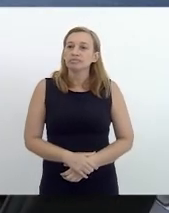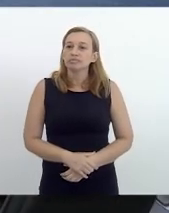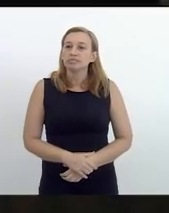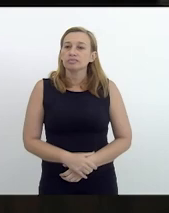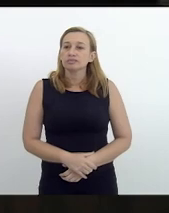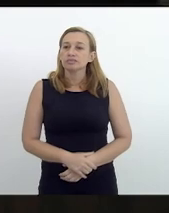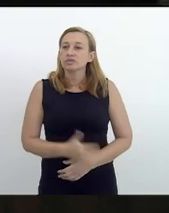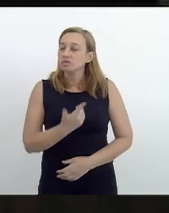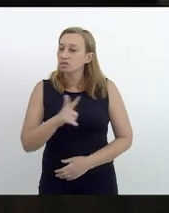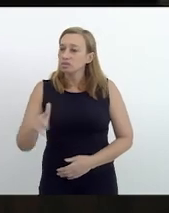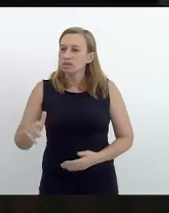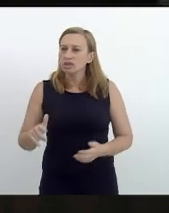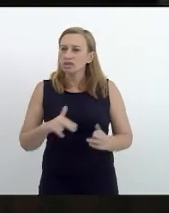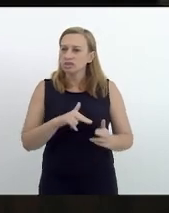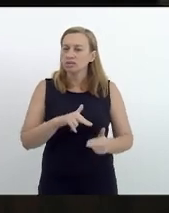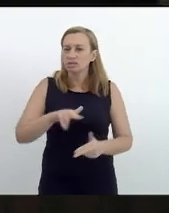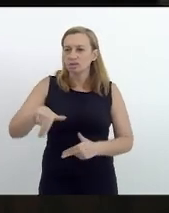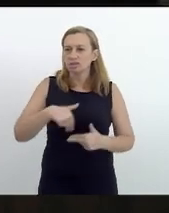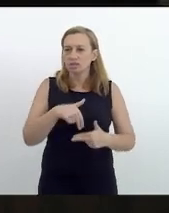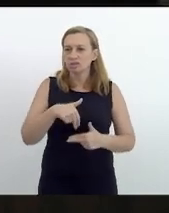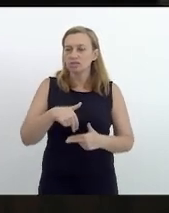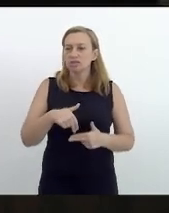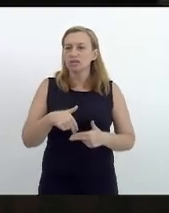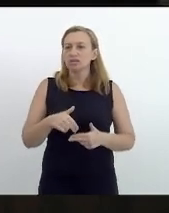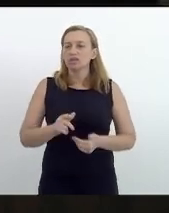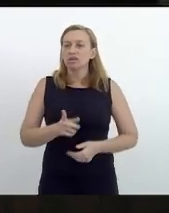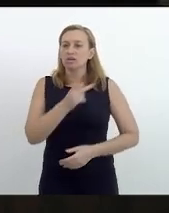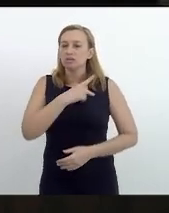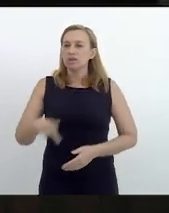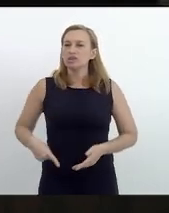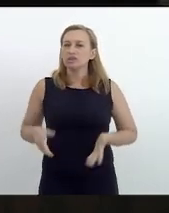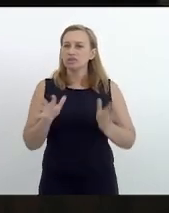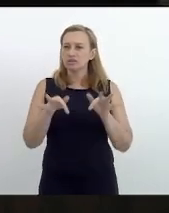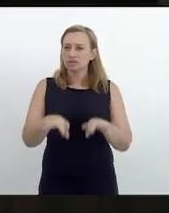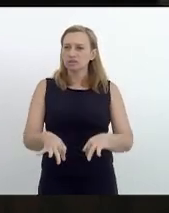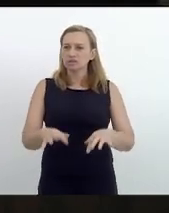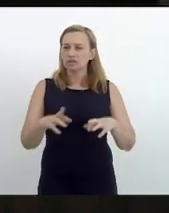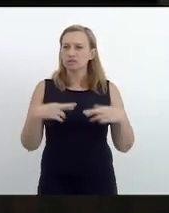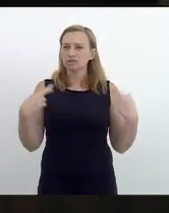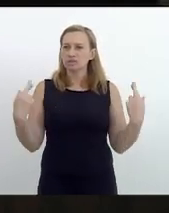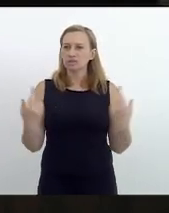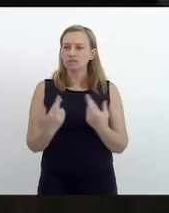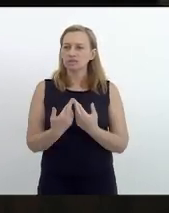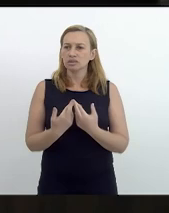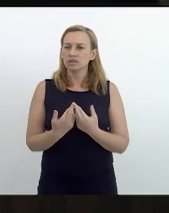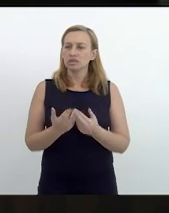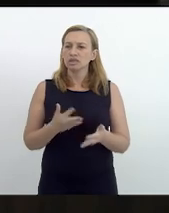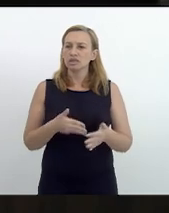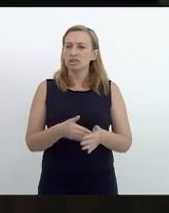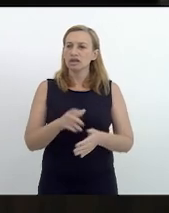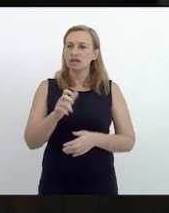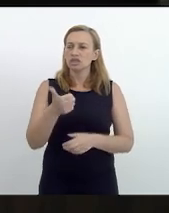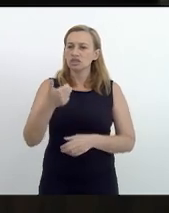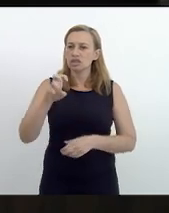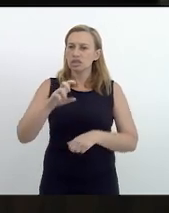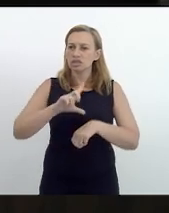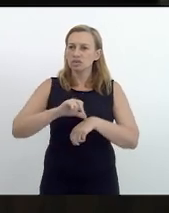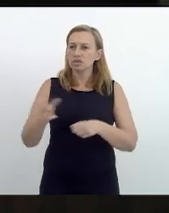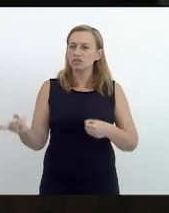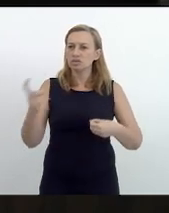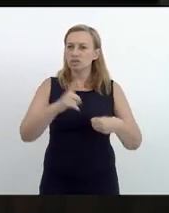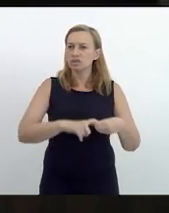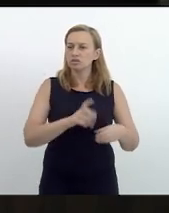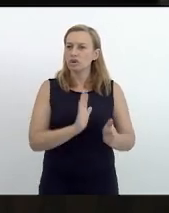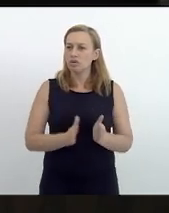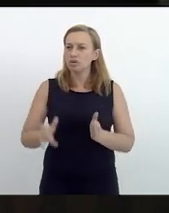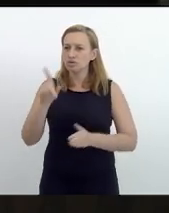não havendo mais oradores escrito a presidência suspende os trabalhos até as 15 horas onde retornaremos